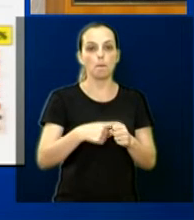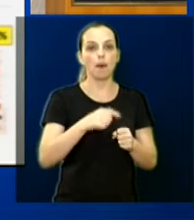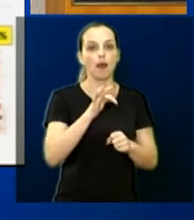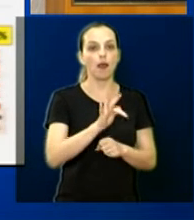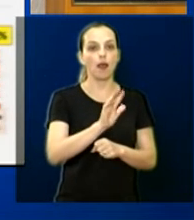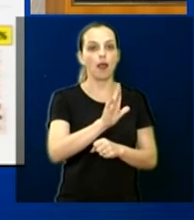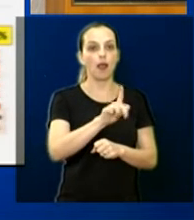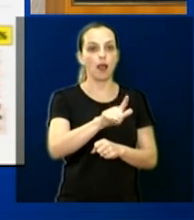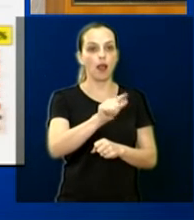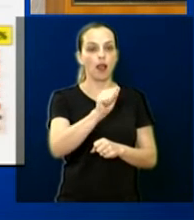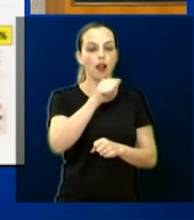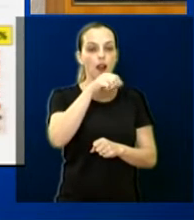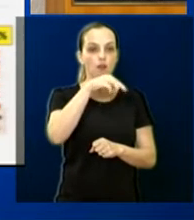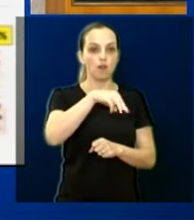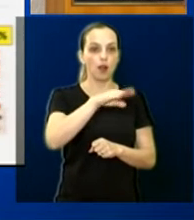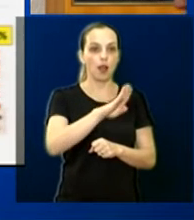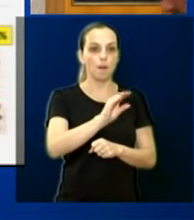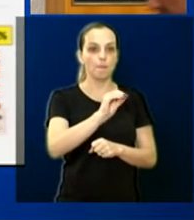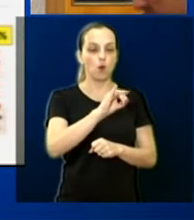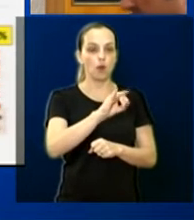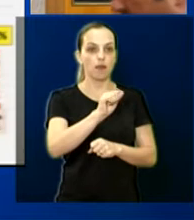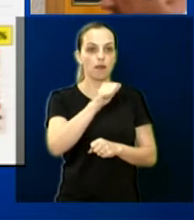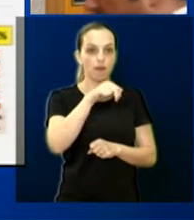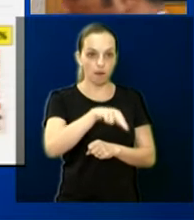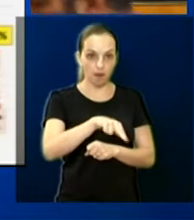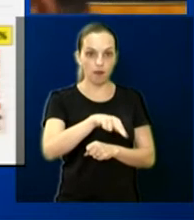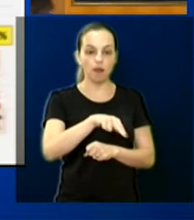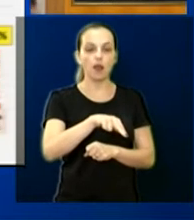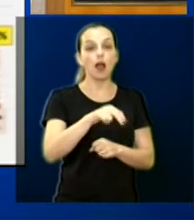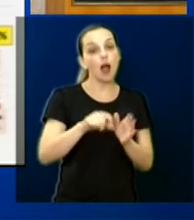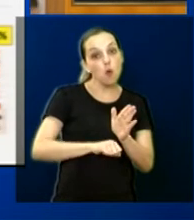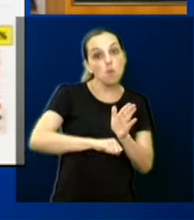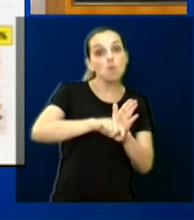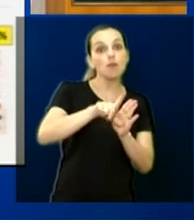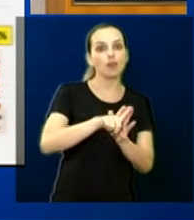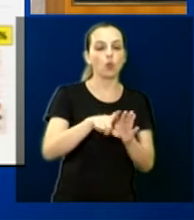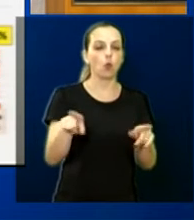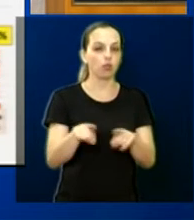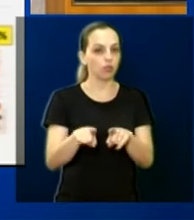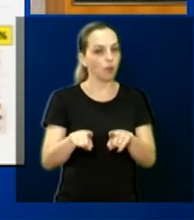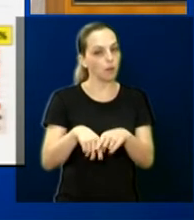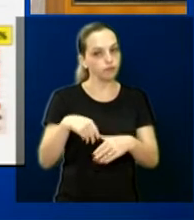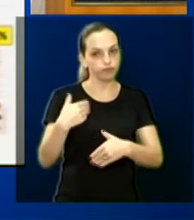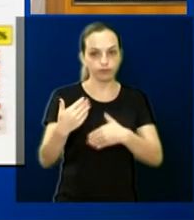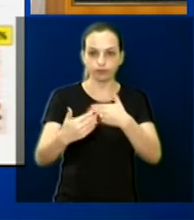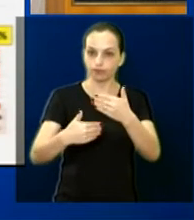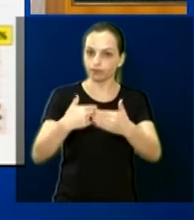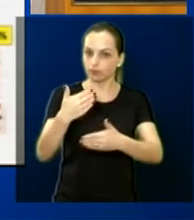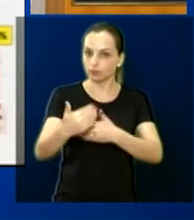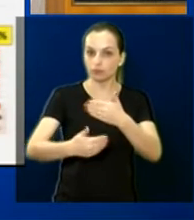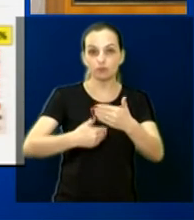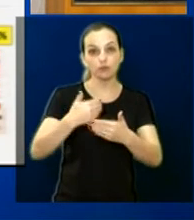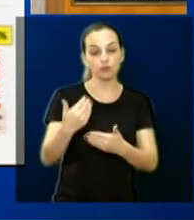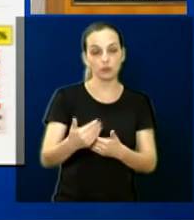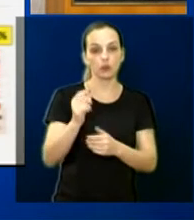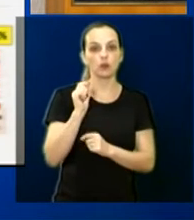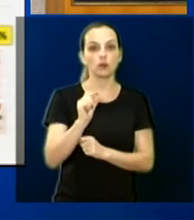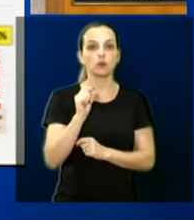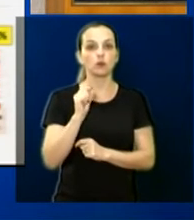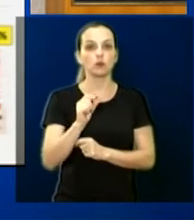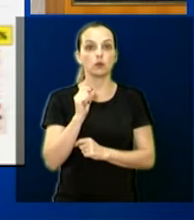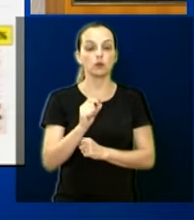foi para 590, 1.326%. E assim vai, vou falar só a porcentagem, que não vai dar tempo.